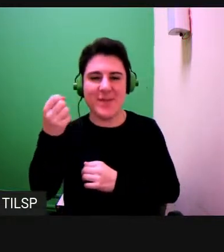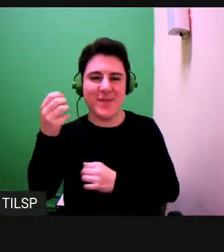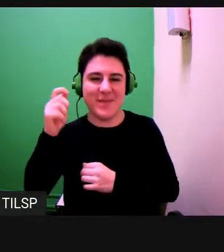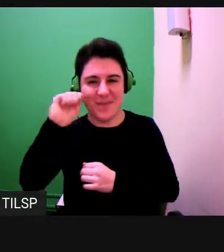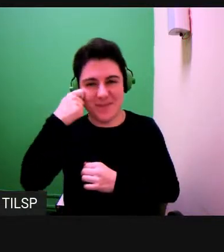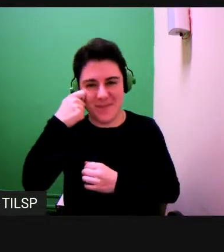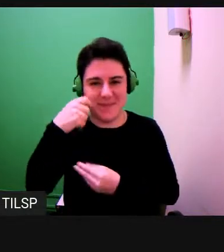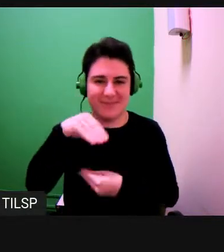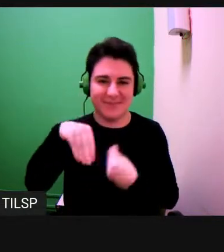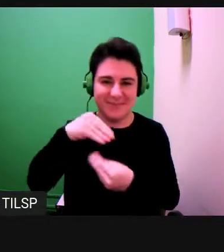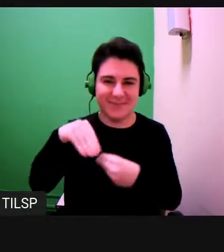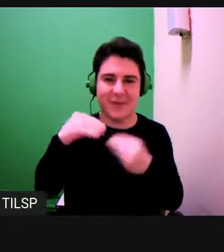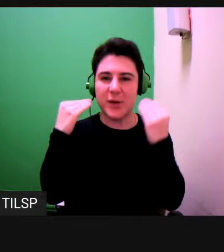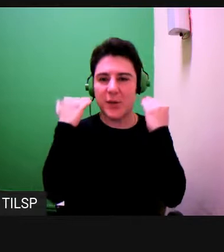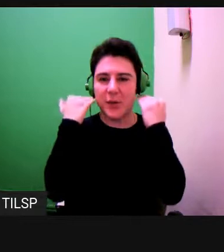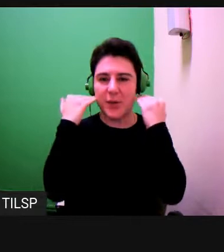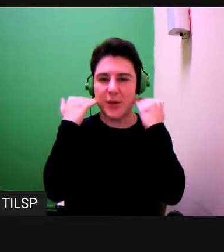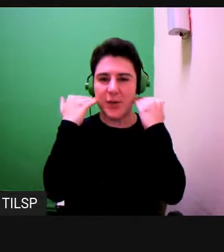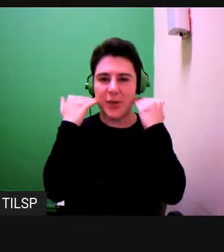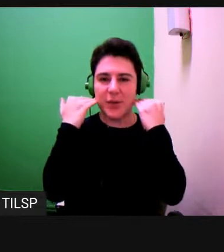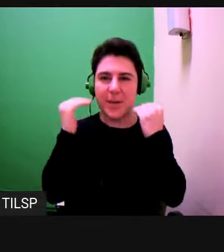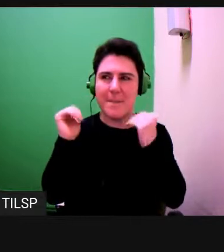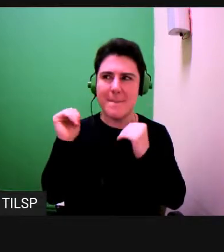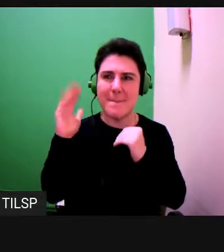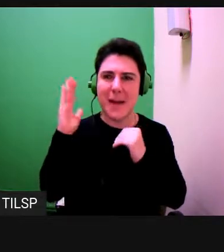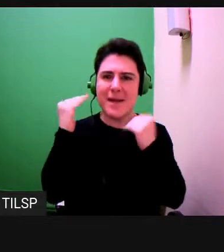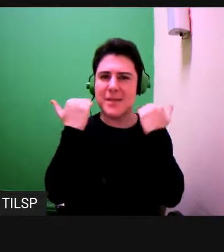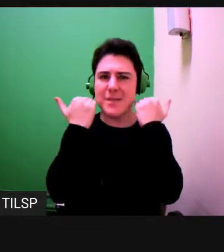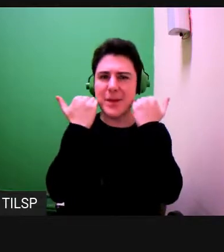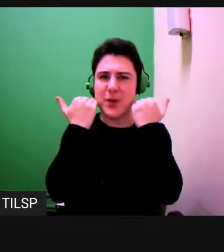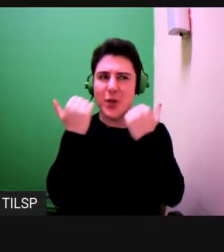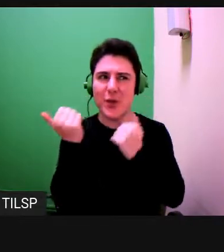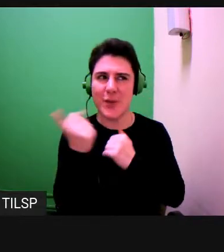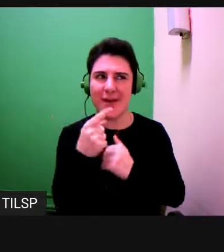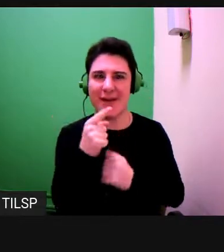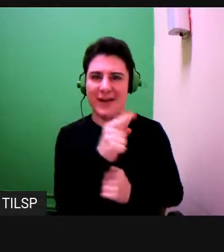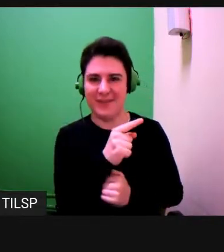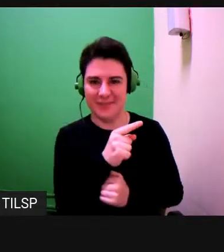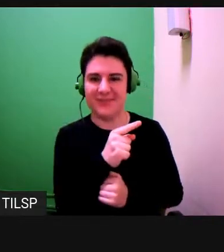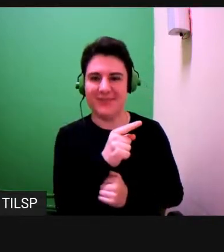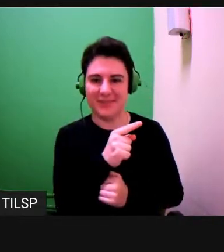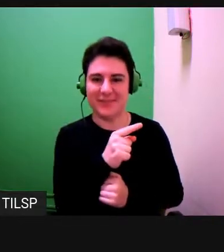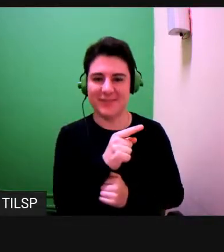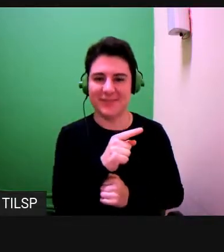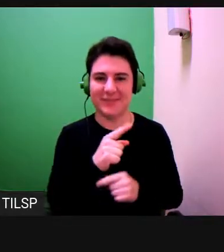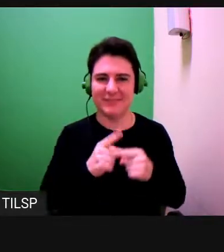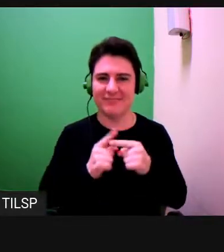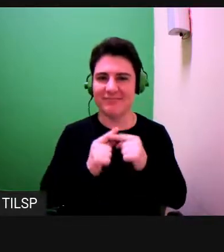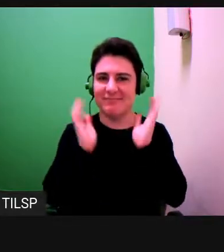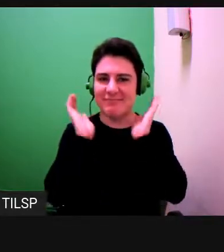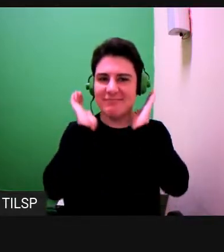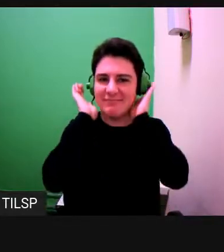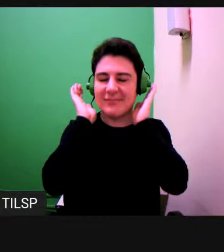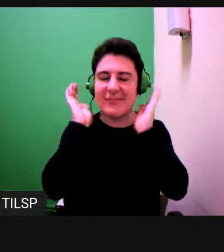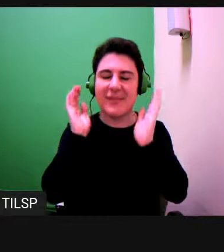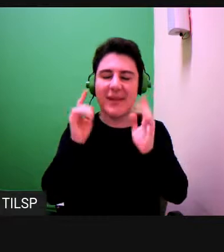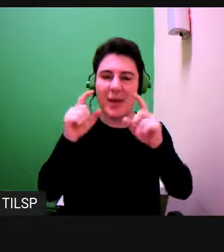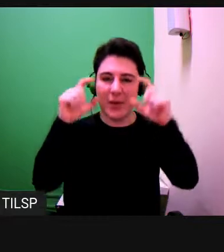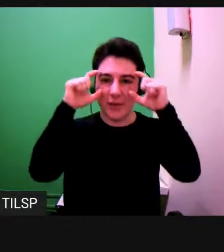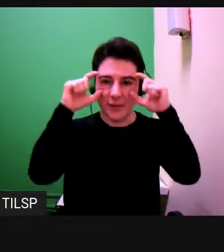curto, mais curto do que o que disseram as minhas colegas, porque é mesmo curto. Uso óculos,